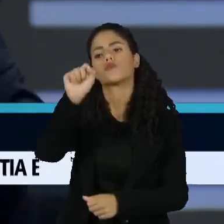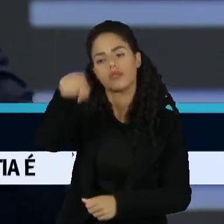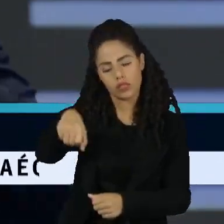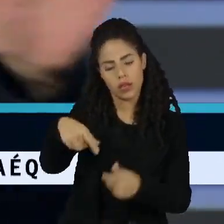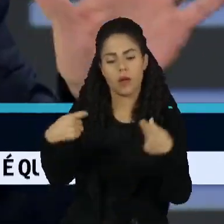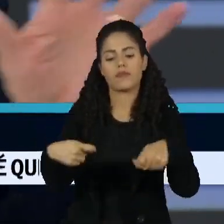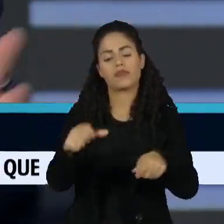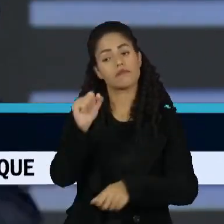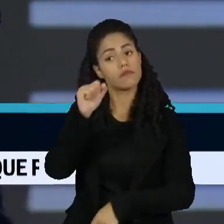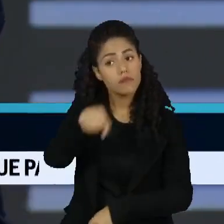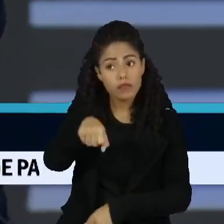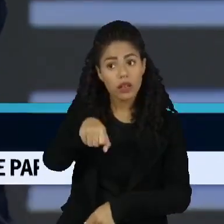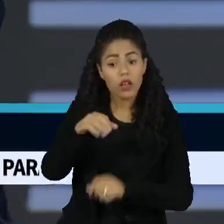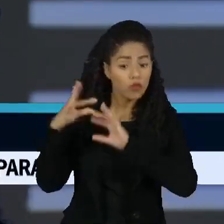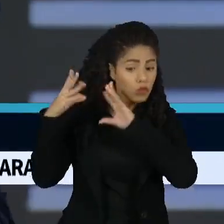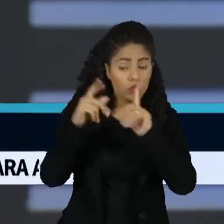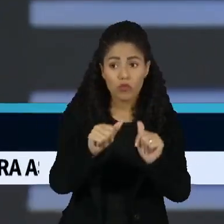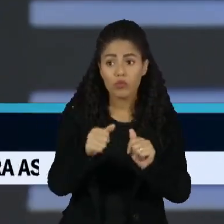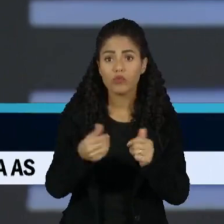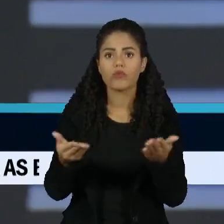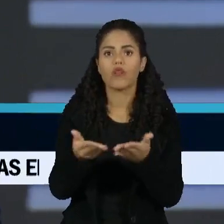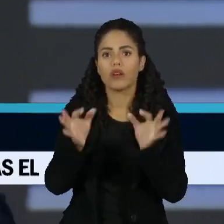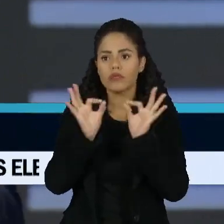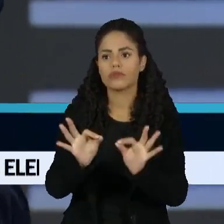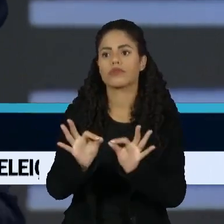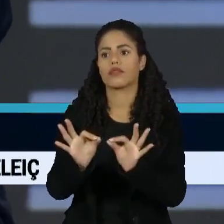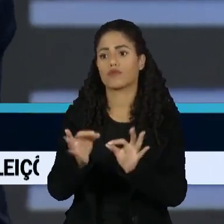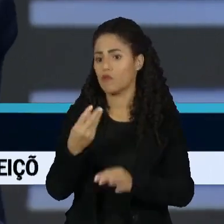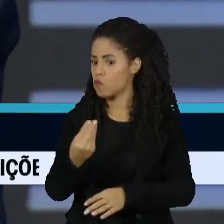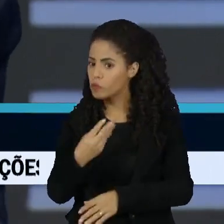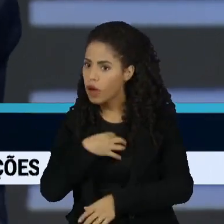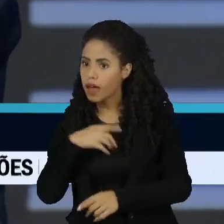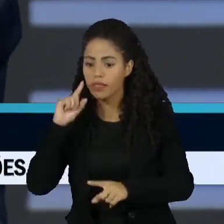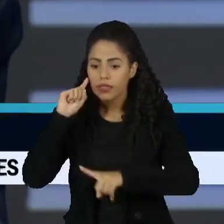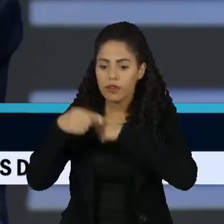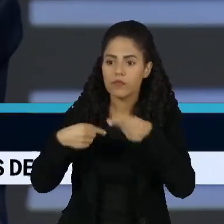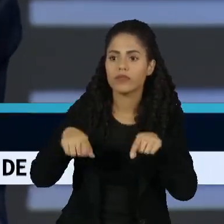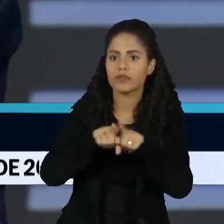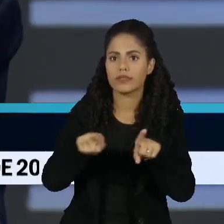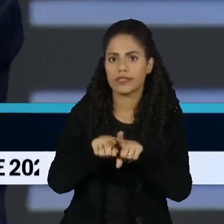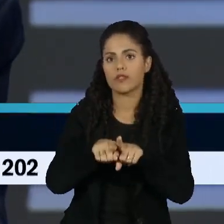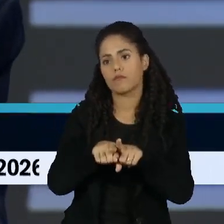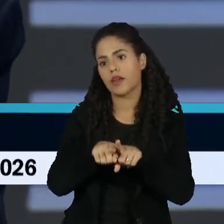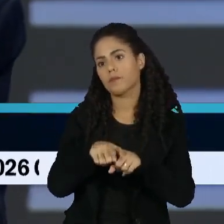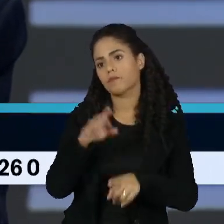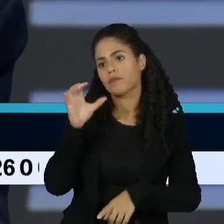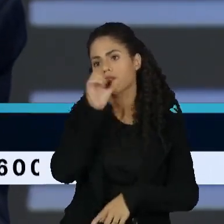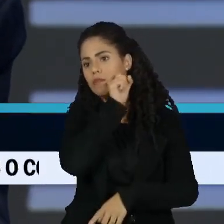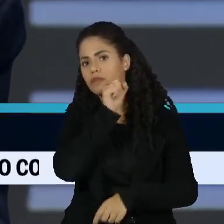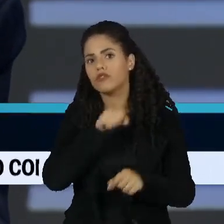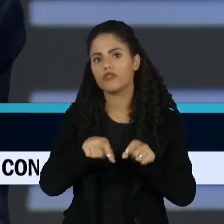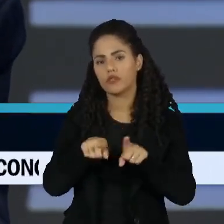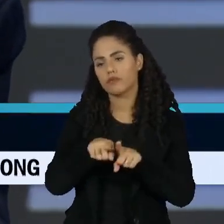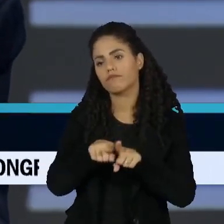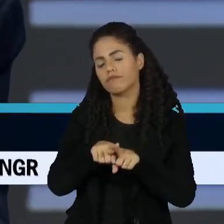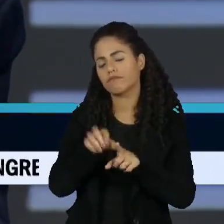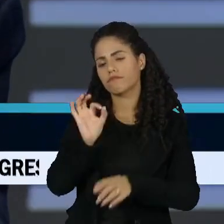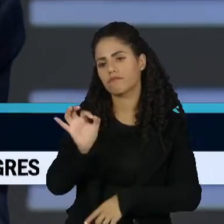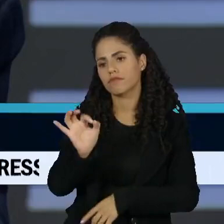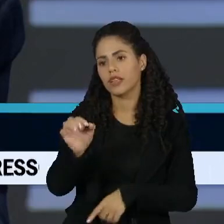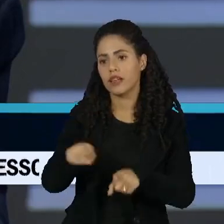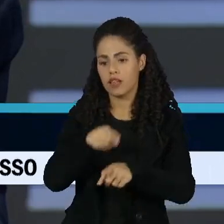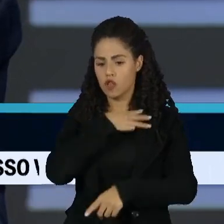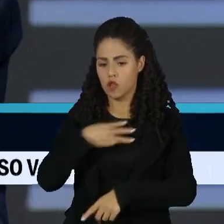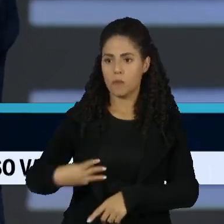transinjulgados. É tudo isso que eu mando à Constituição, que eles tanto odeiam. E, por fim, queria só destacar a fala do